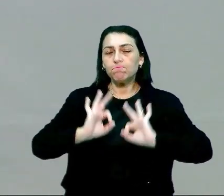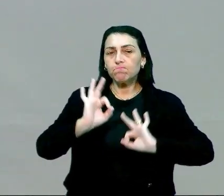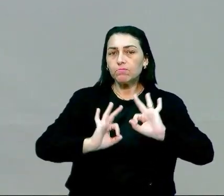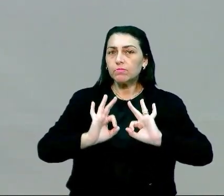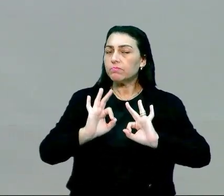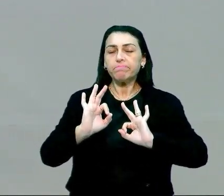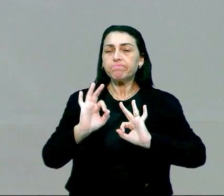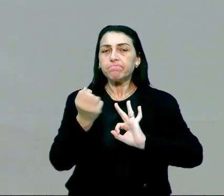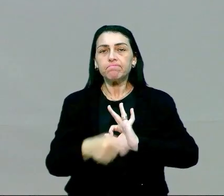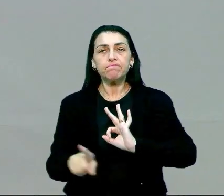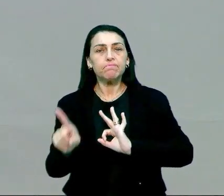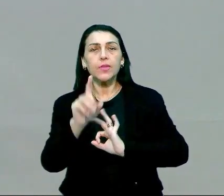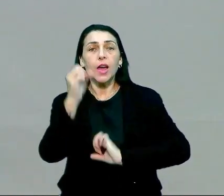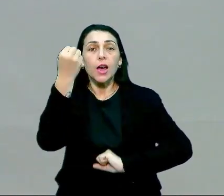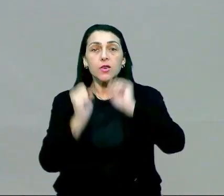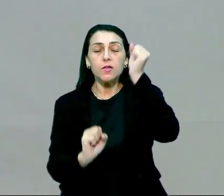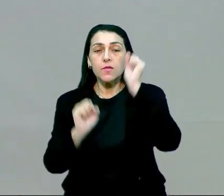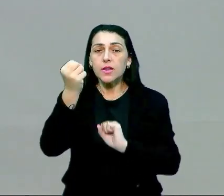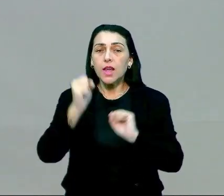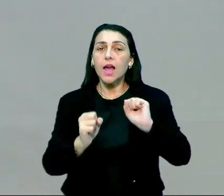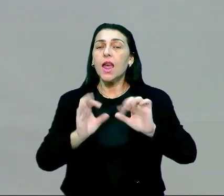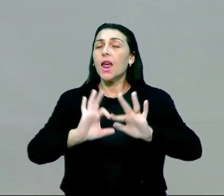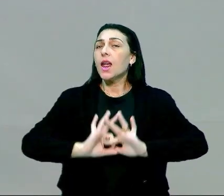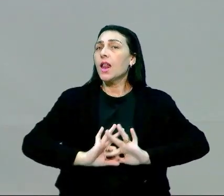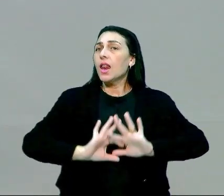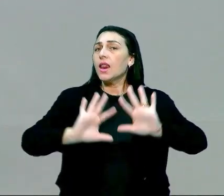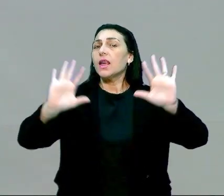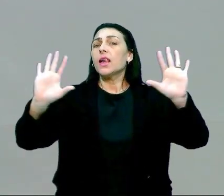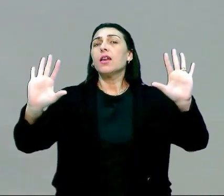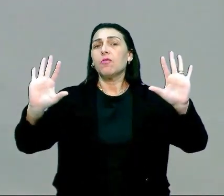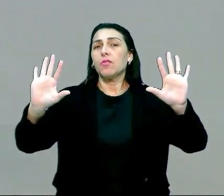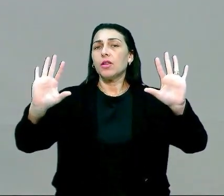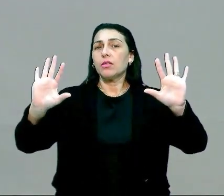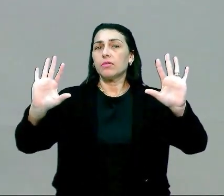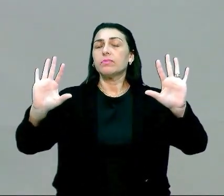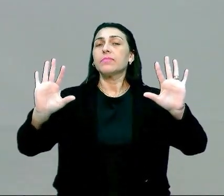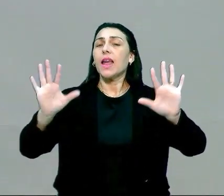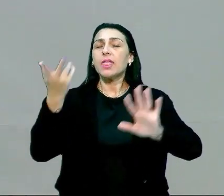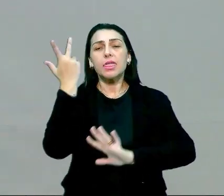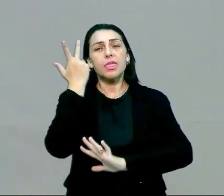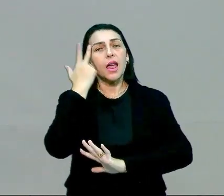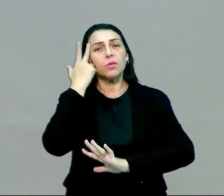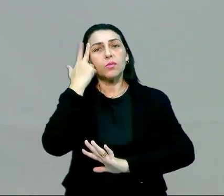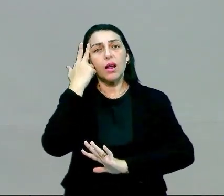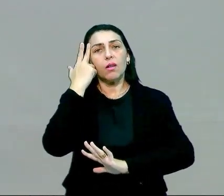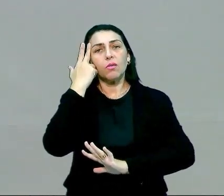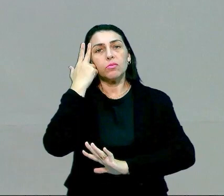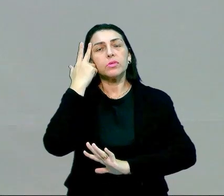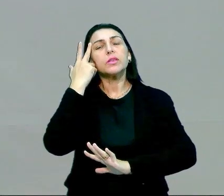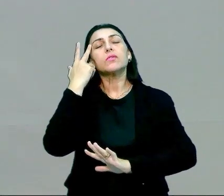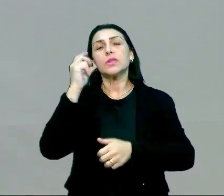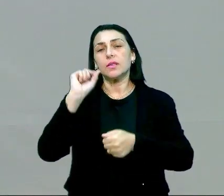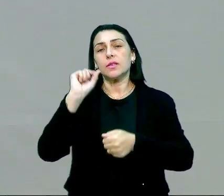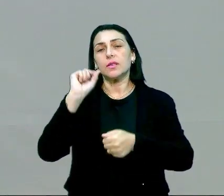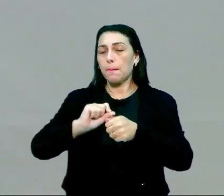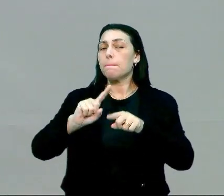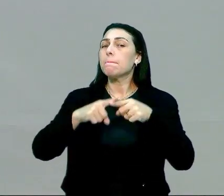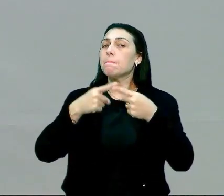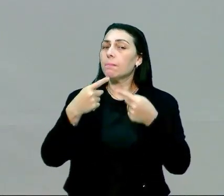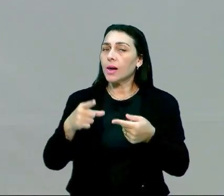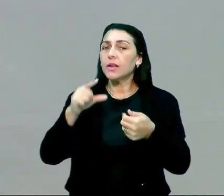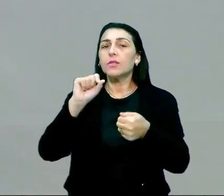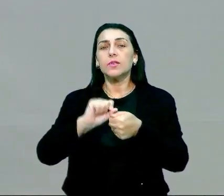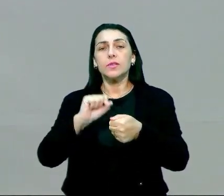Não, a atividade física é algo quase que espontâneo, natural que você desenvolve, mas que você vai estar